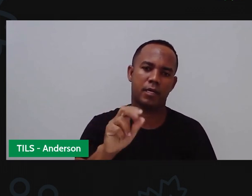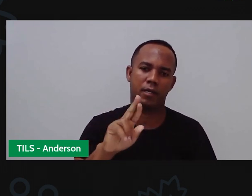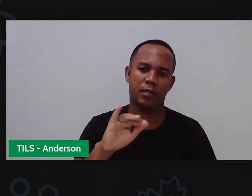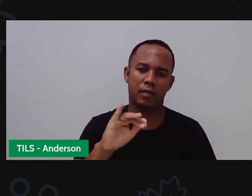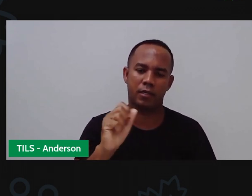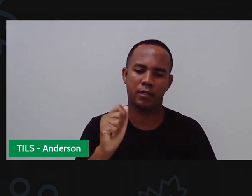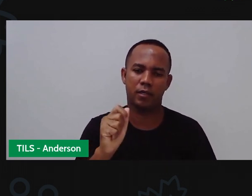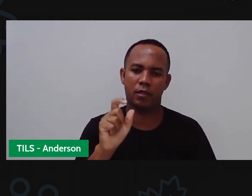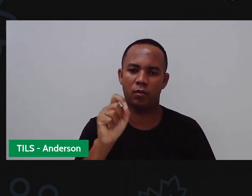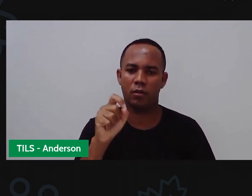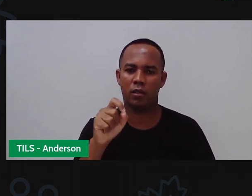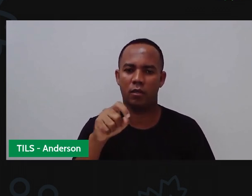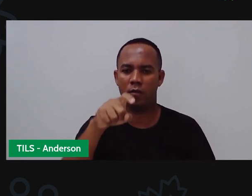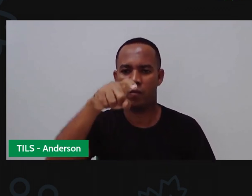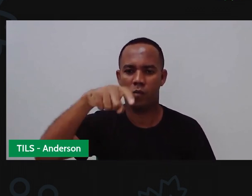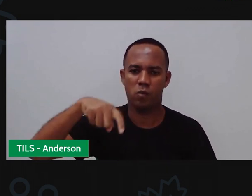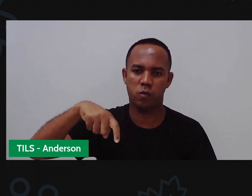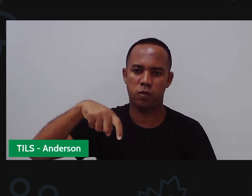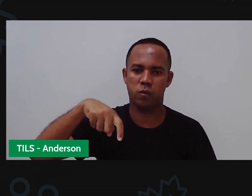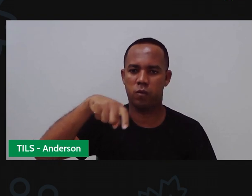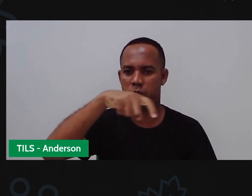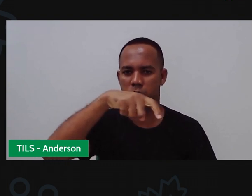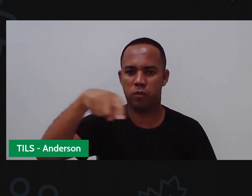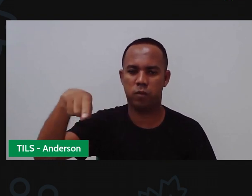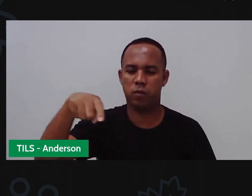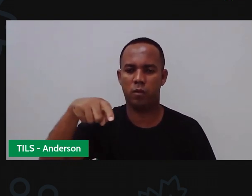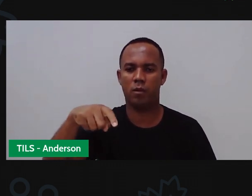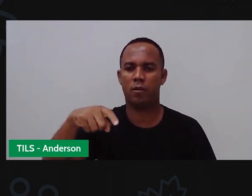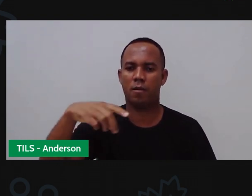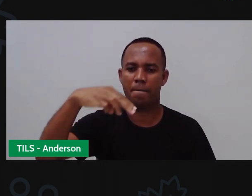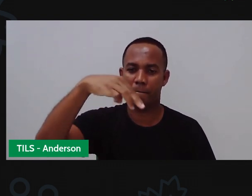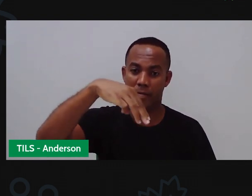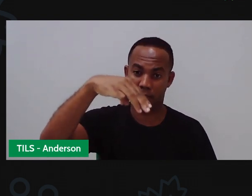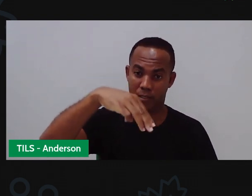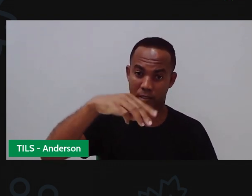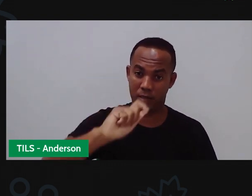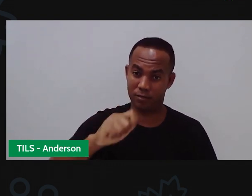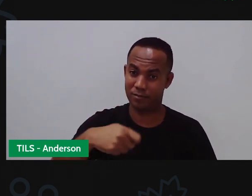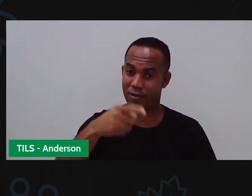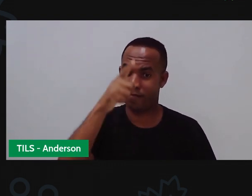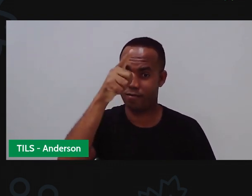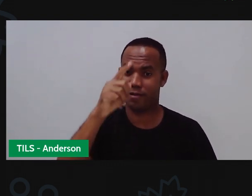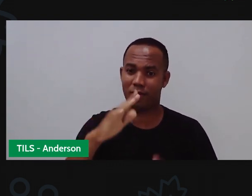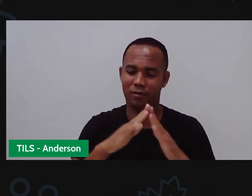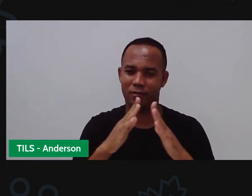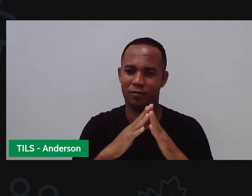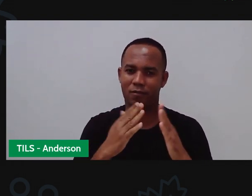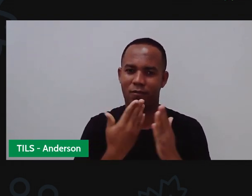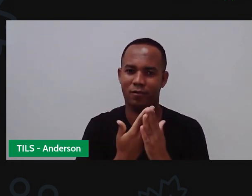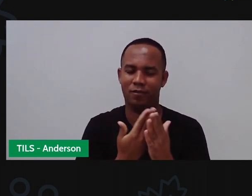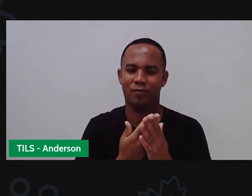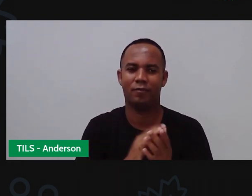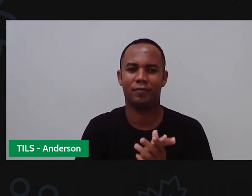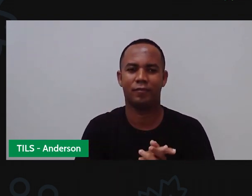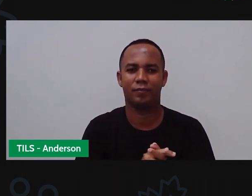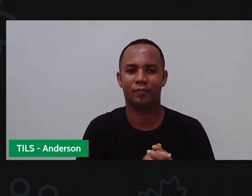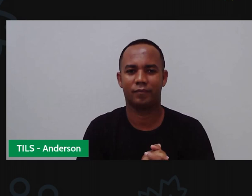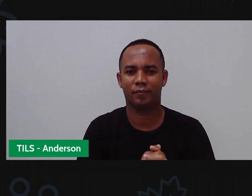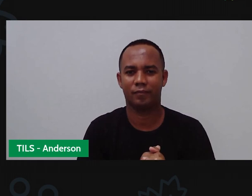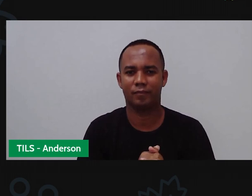né? Rui Nunes, que fica em Maria Quitéria. Isso, né? Ah, um beijo também para o Francisco